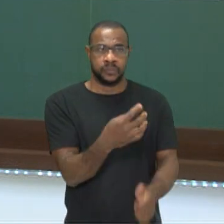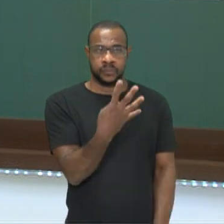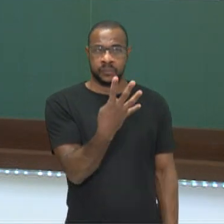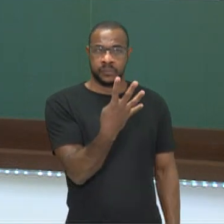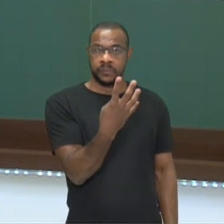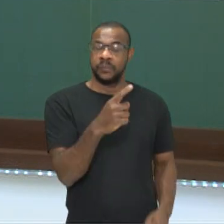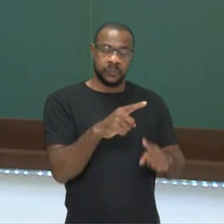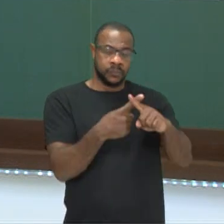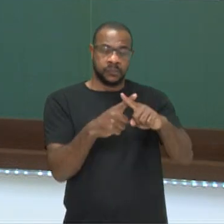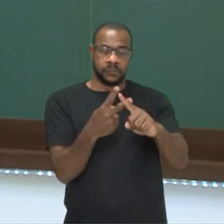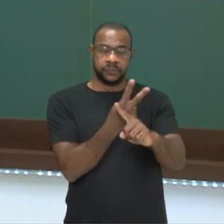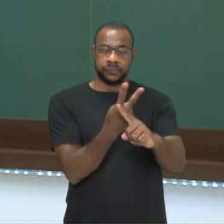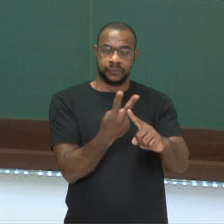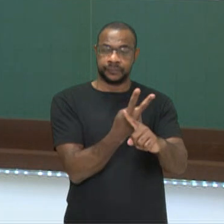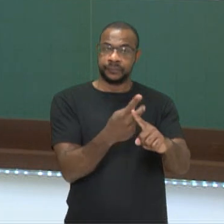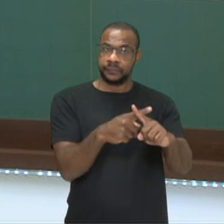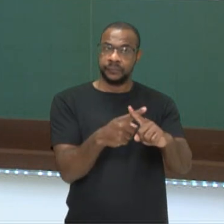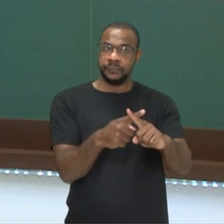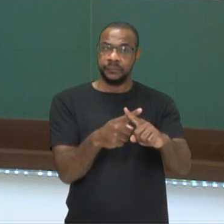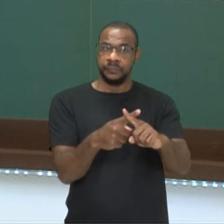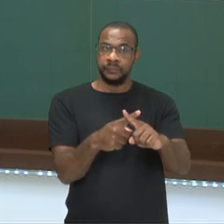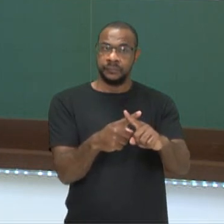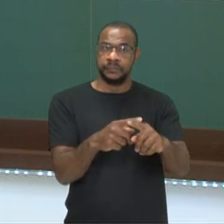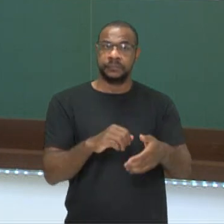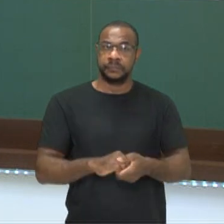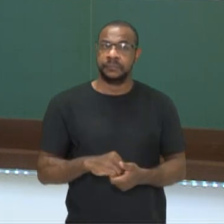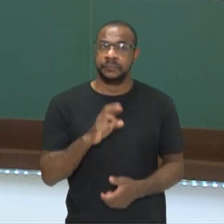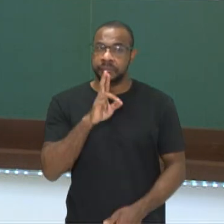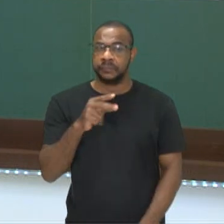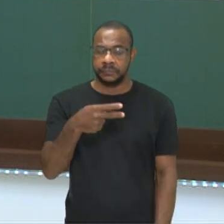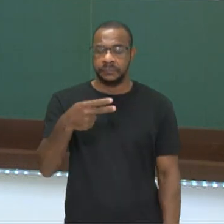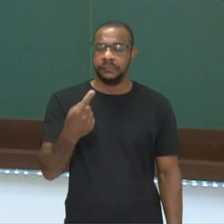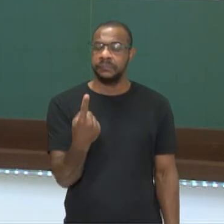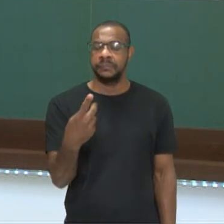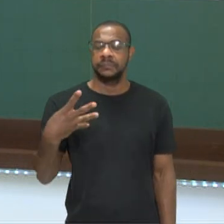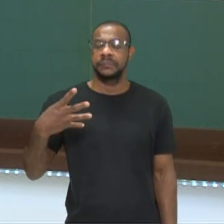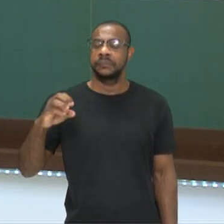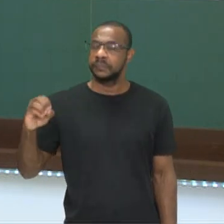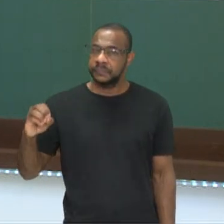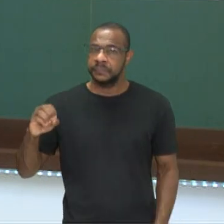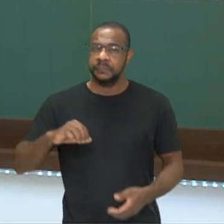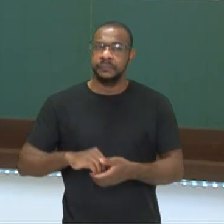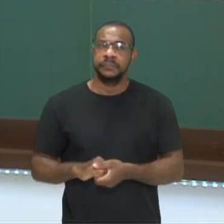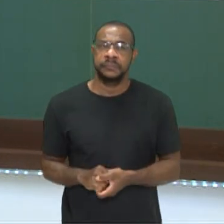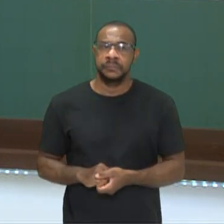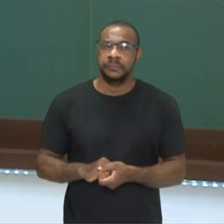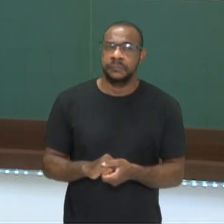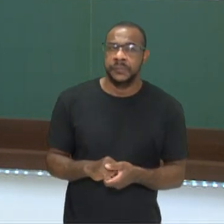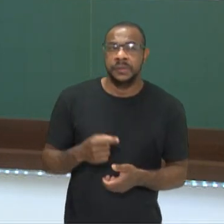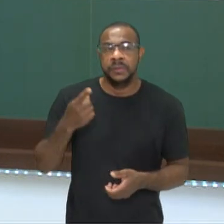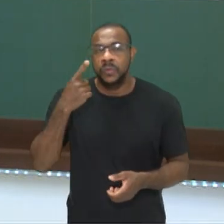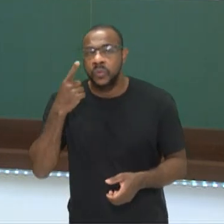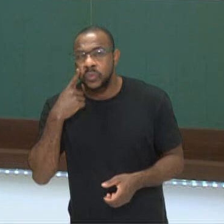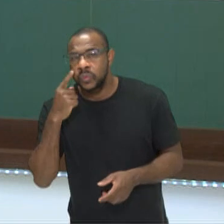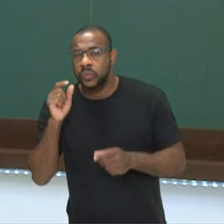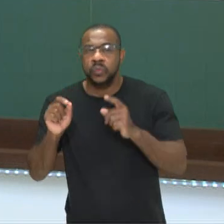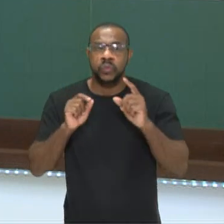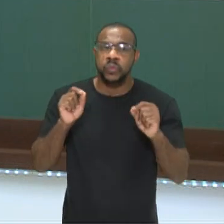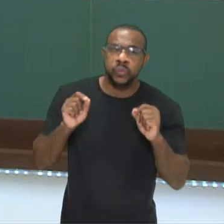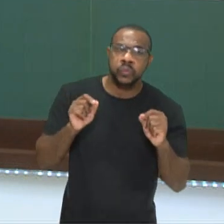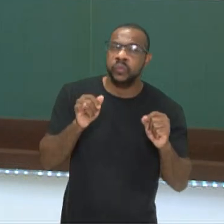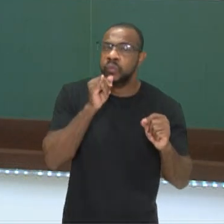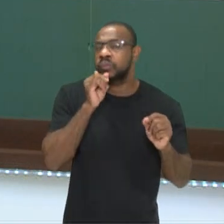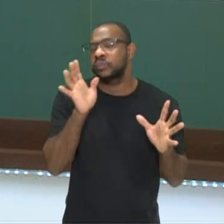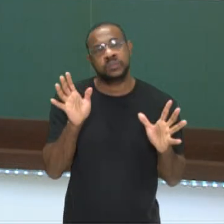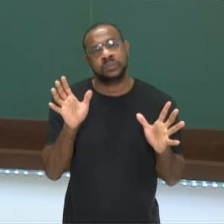estão multiplicando. Resulta em 1.400. Então, ou a gente vai por tentativa, ou